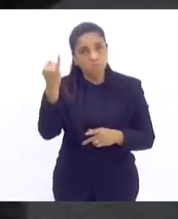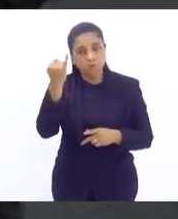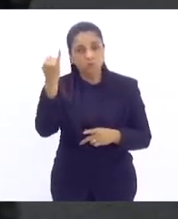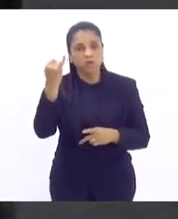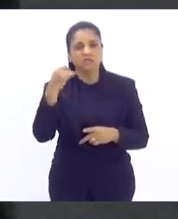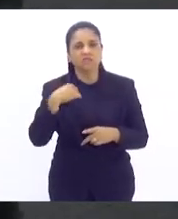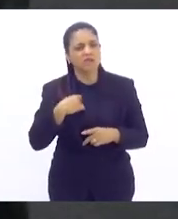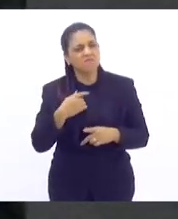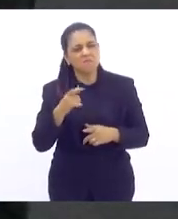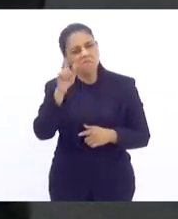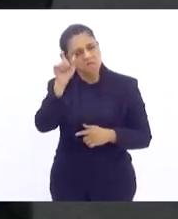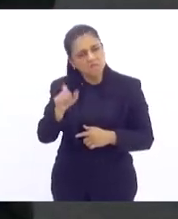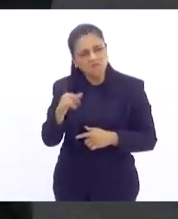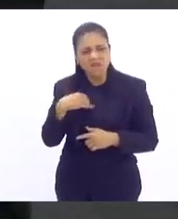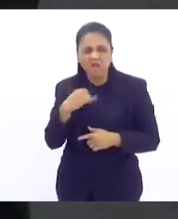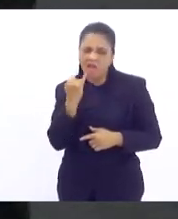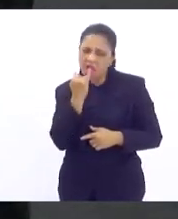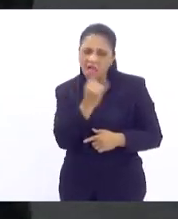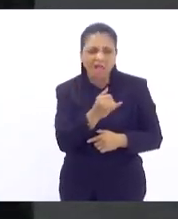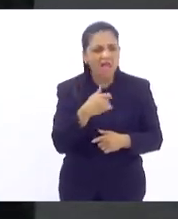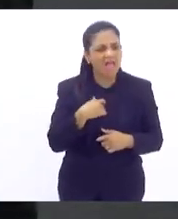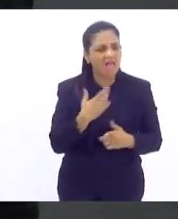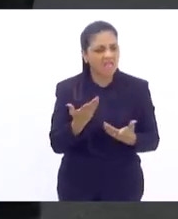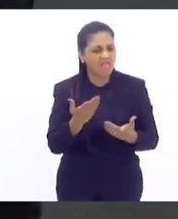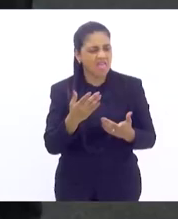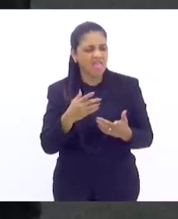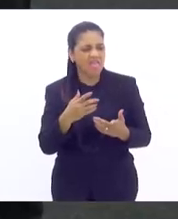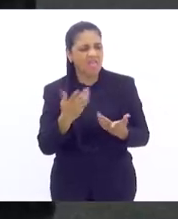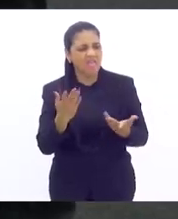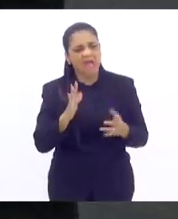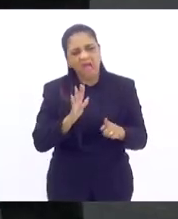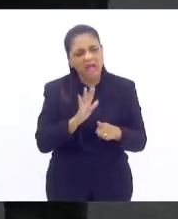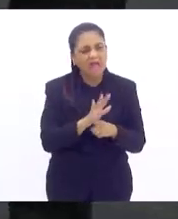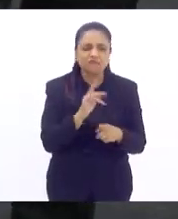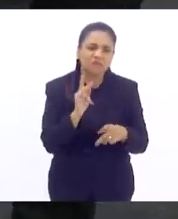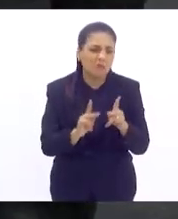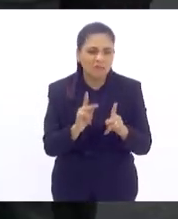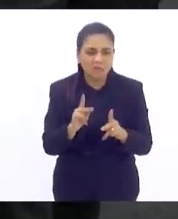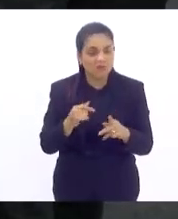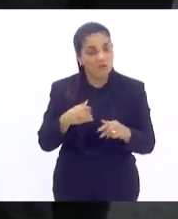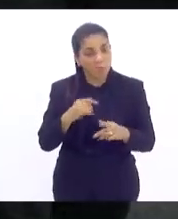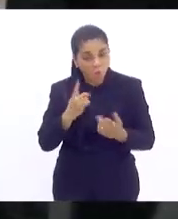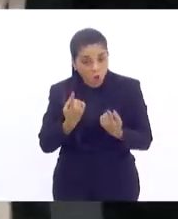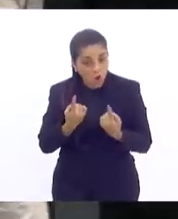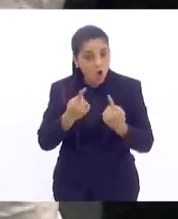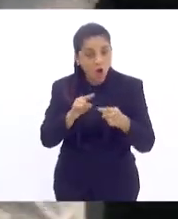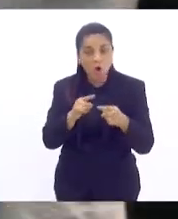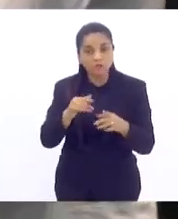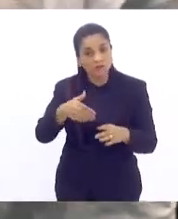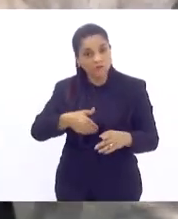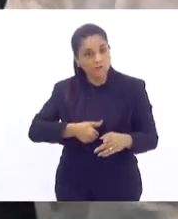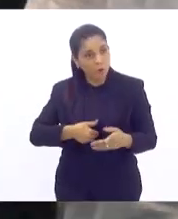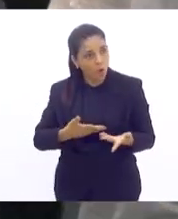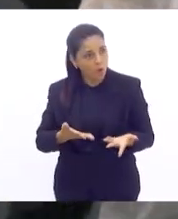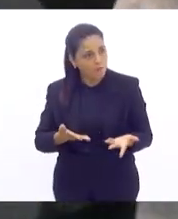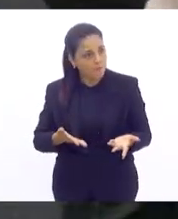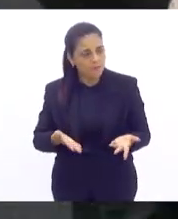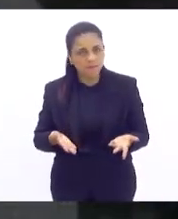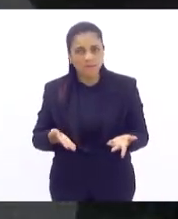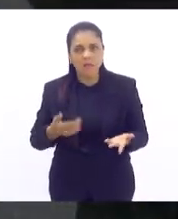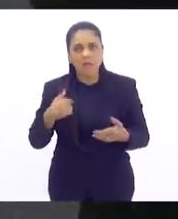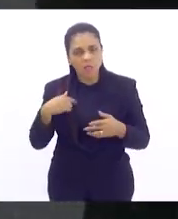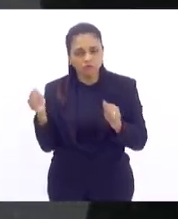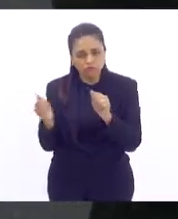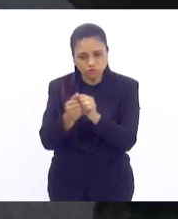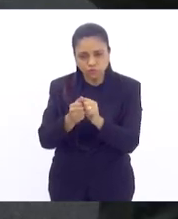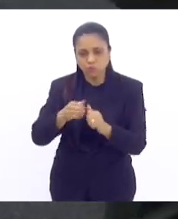populismo, como isso? É uma forma de combate à fome. Eu me lembro o Betinho falando, eu sou companheiro do Betinho desde o tempo